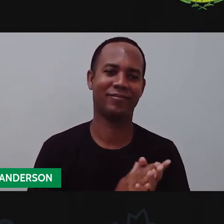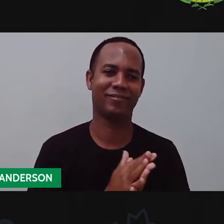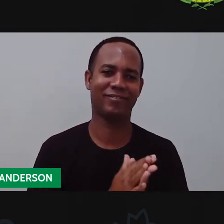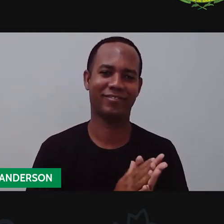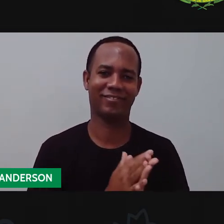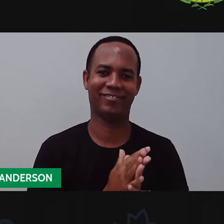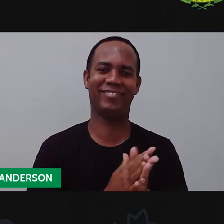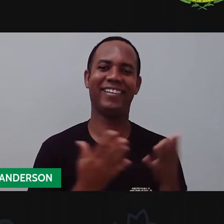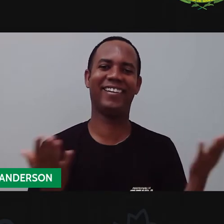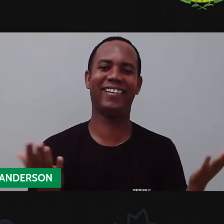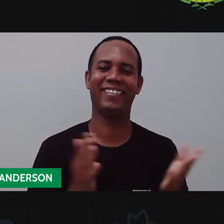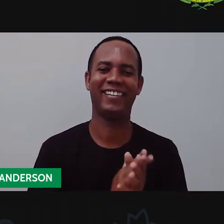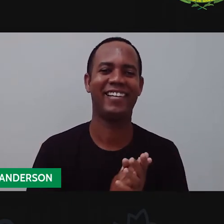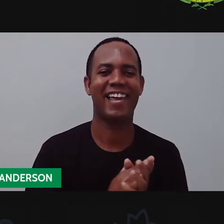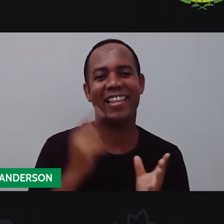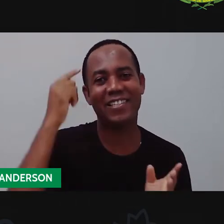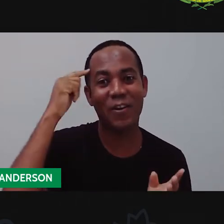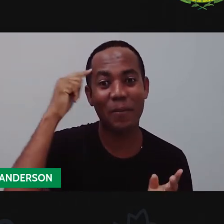comeu aonde que não vi?